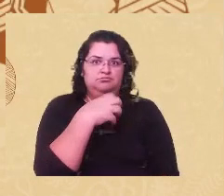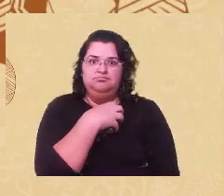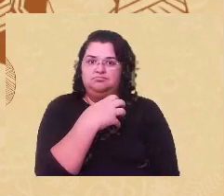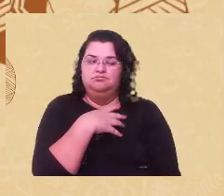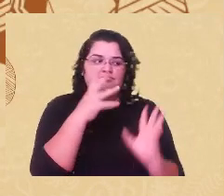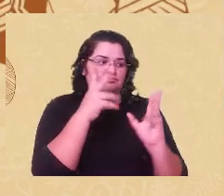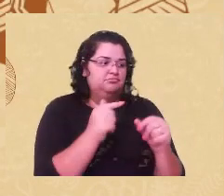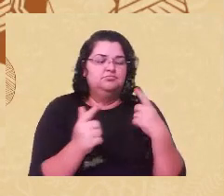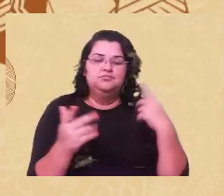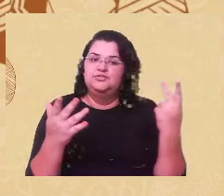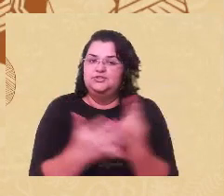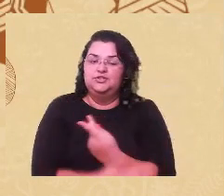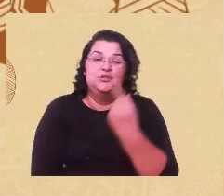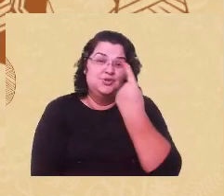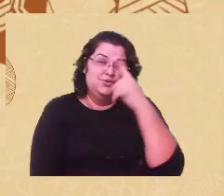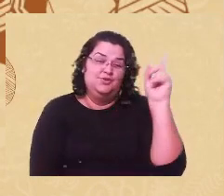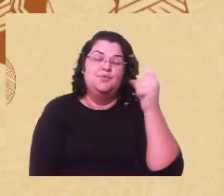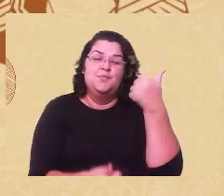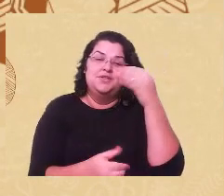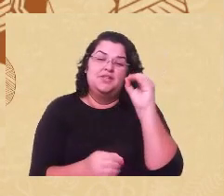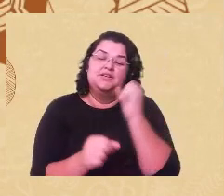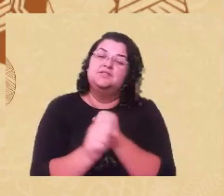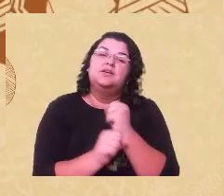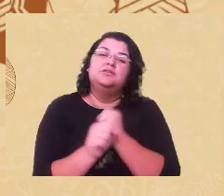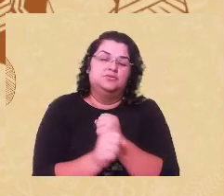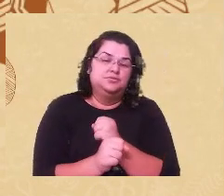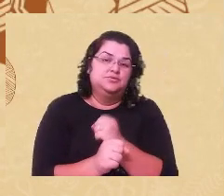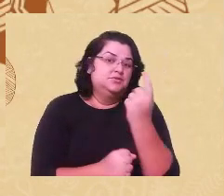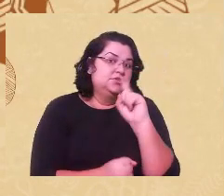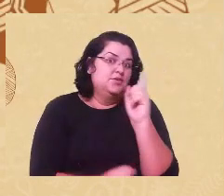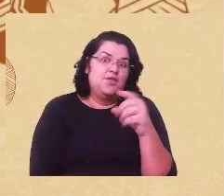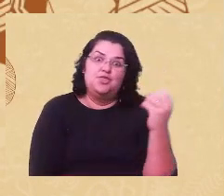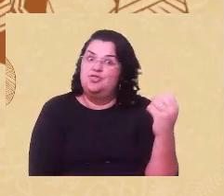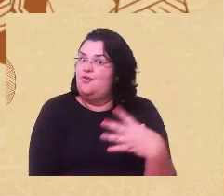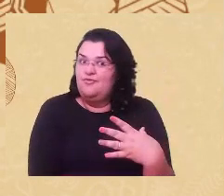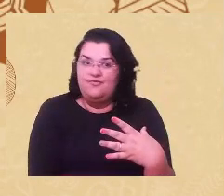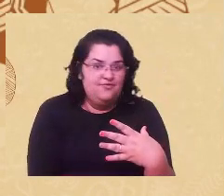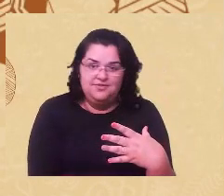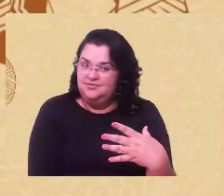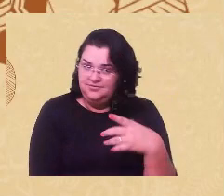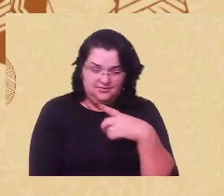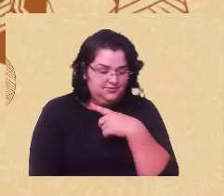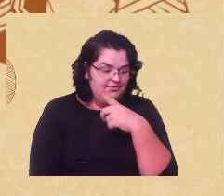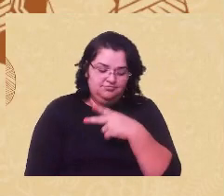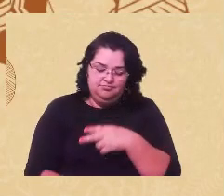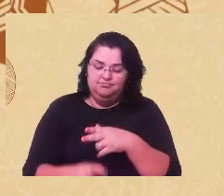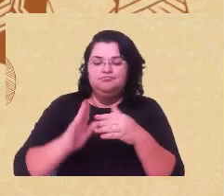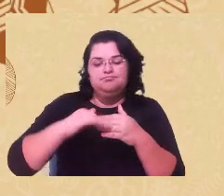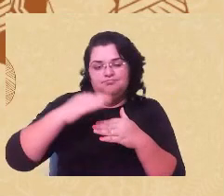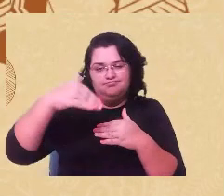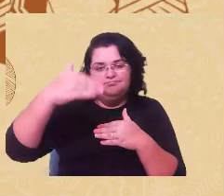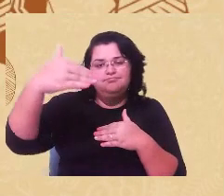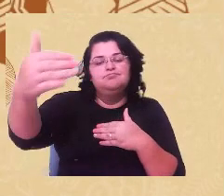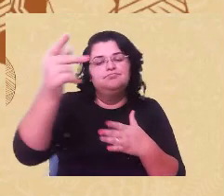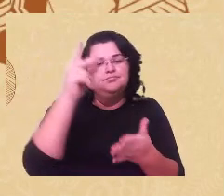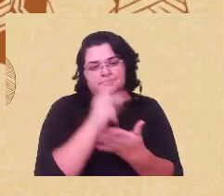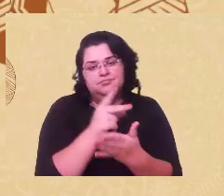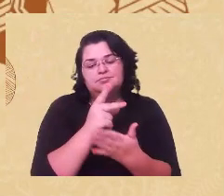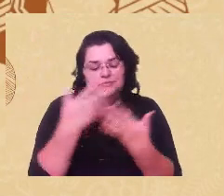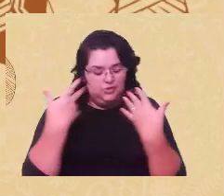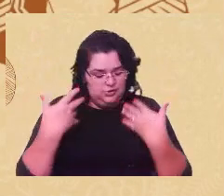nos últimos dez anos, não são novas, não são recentes e falam de uma continuidade do avanço colonial contra os nossos corpos.